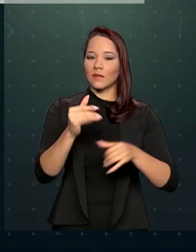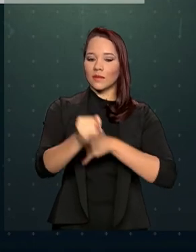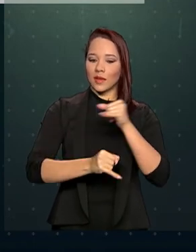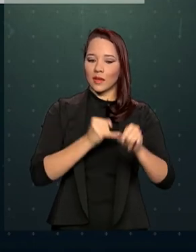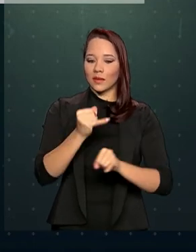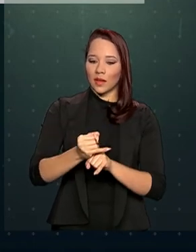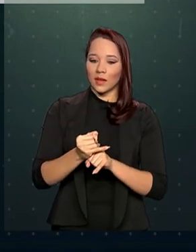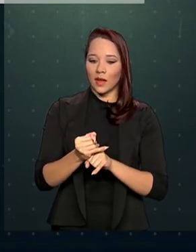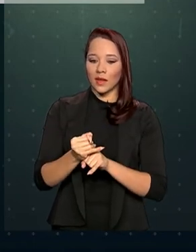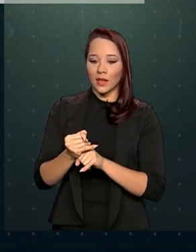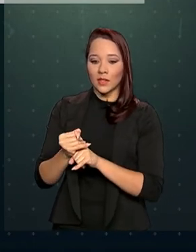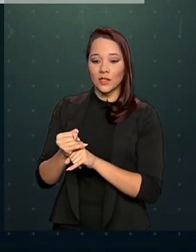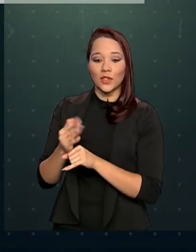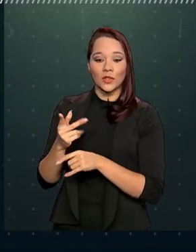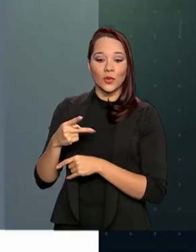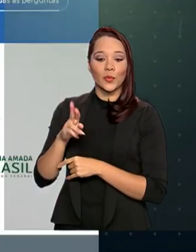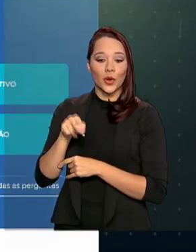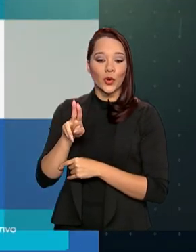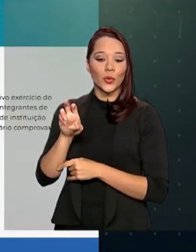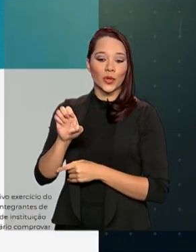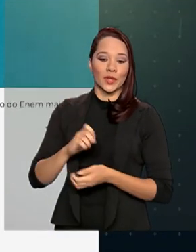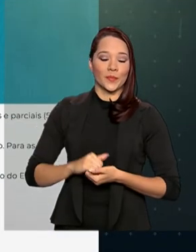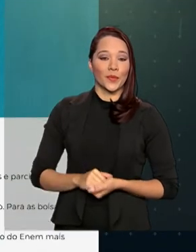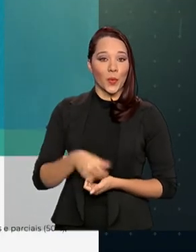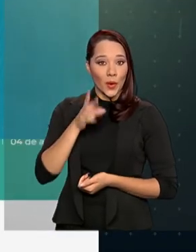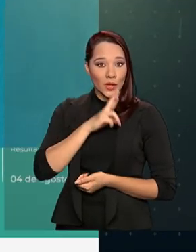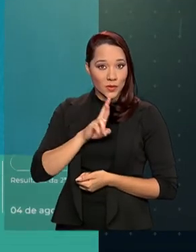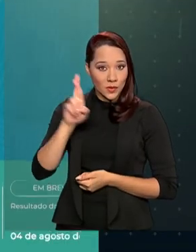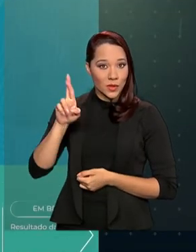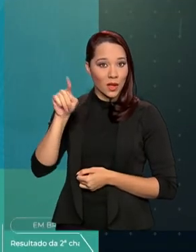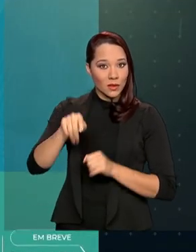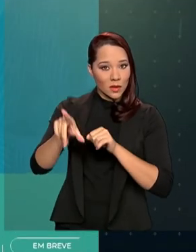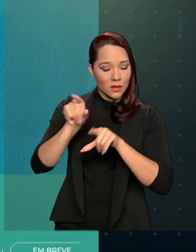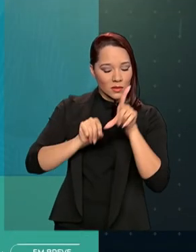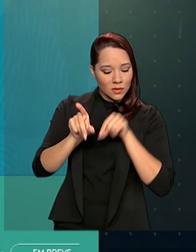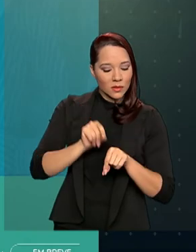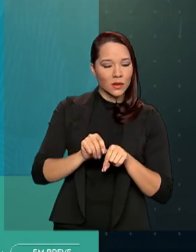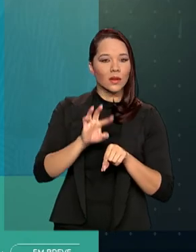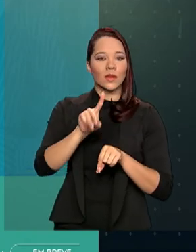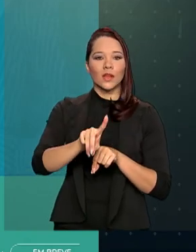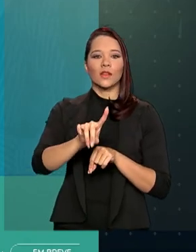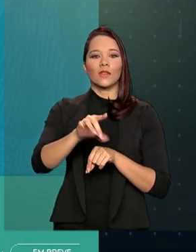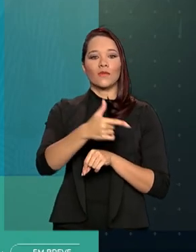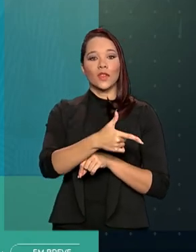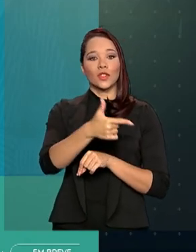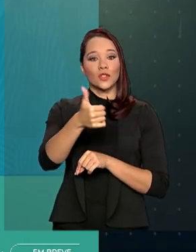internet no portal do ProUni. O resultado desta seleção sai em 21 de julho.